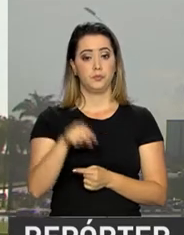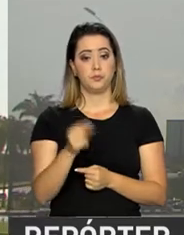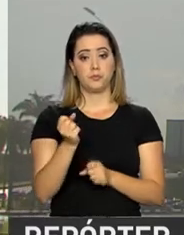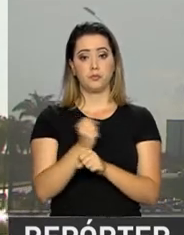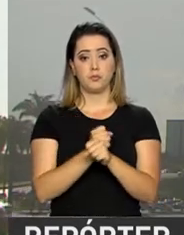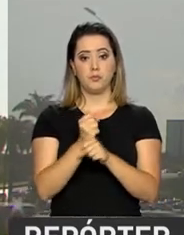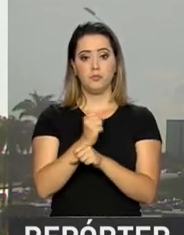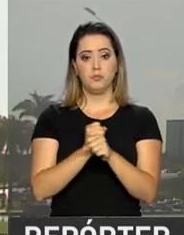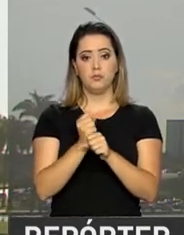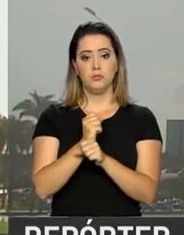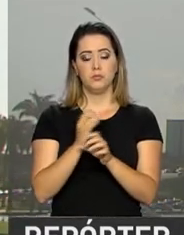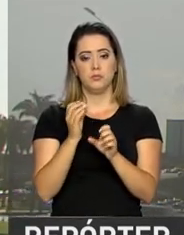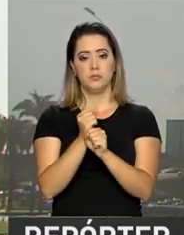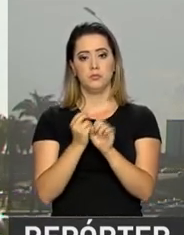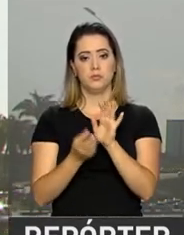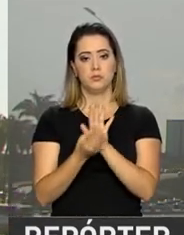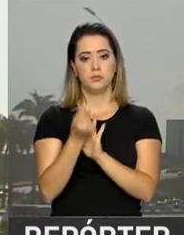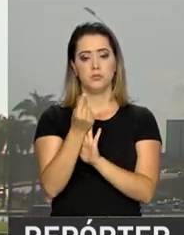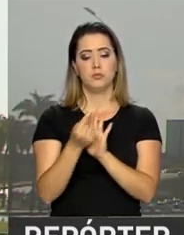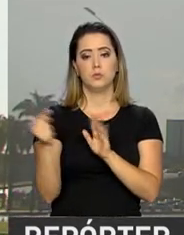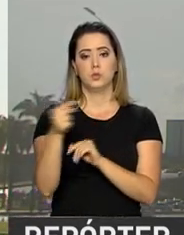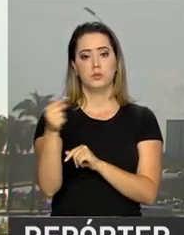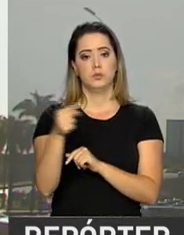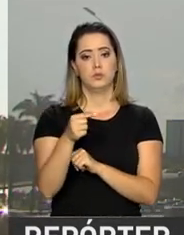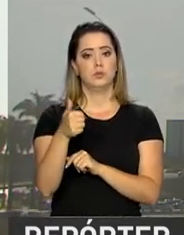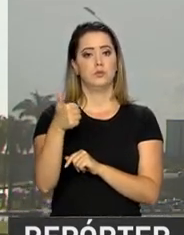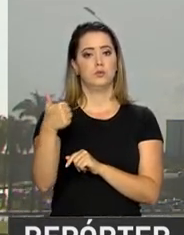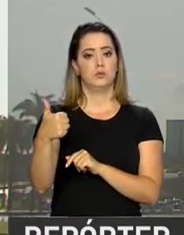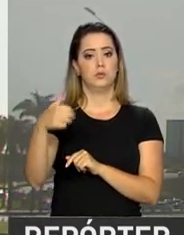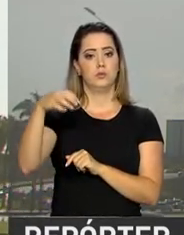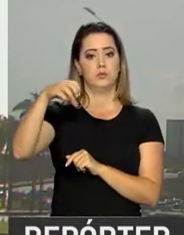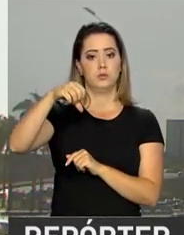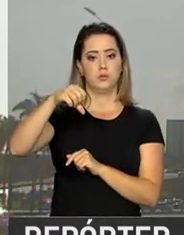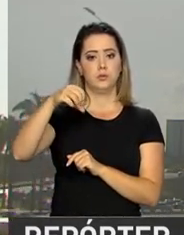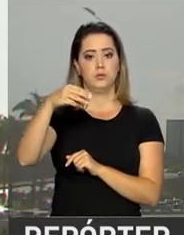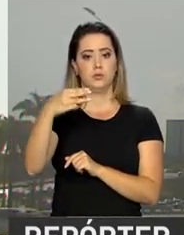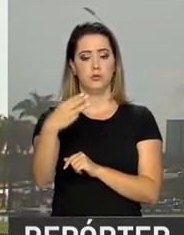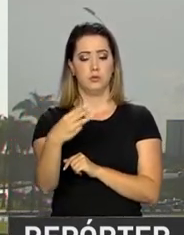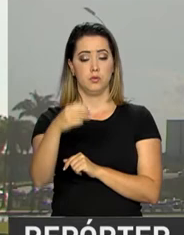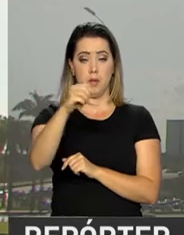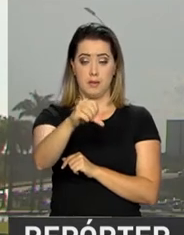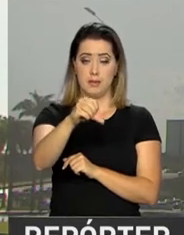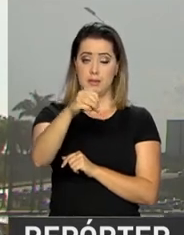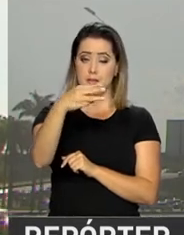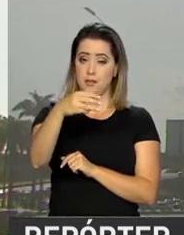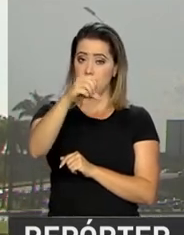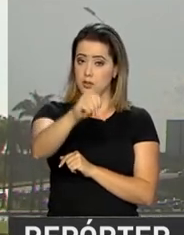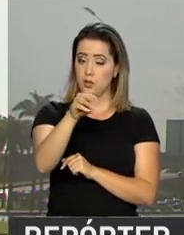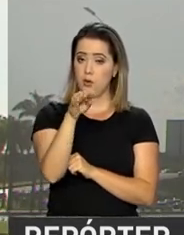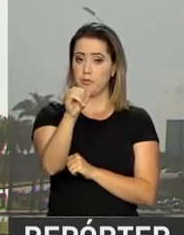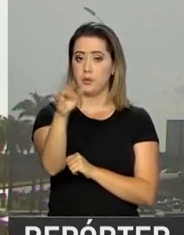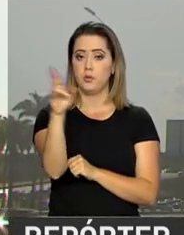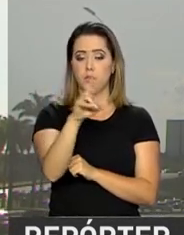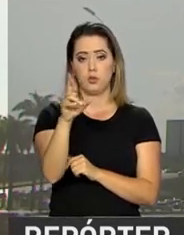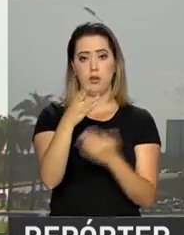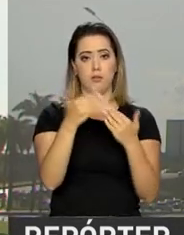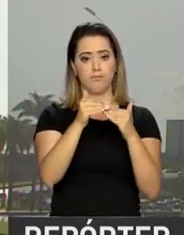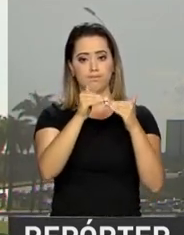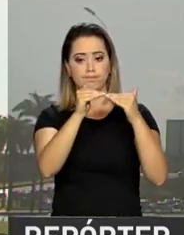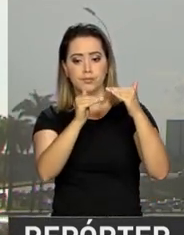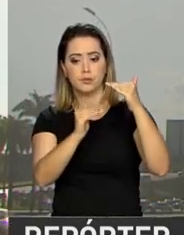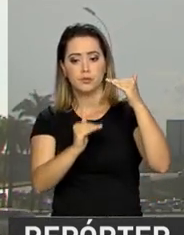passou de um saldo negativo, despesas maiores do que receitas, de 139 bilhões de reais, para um